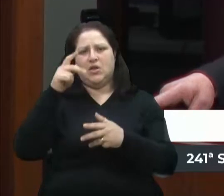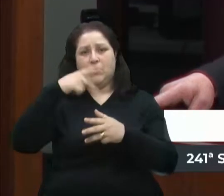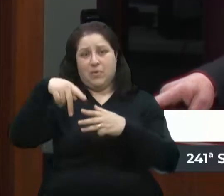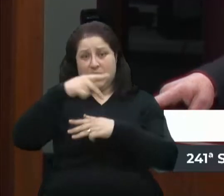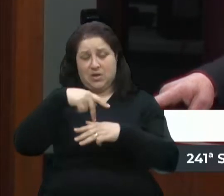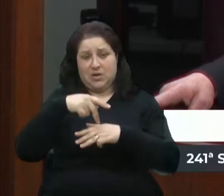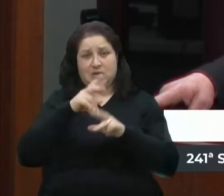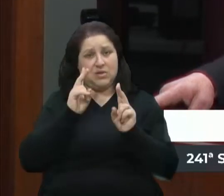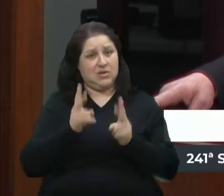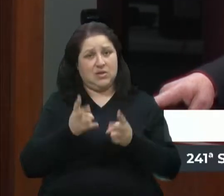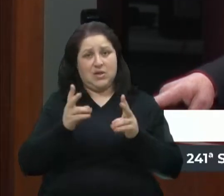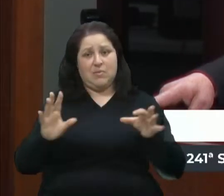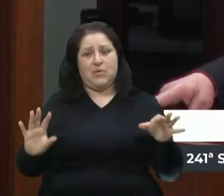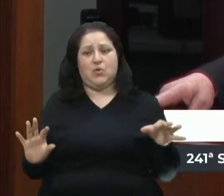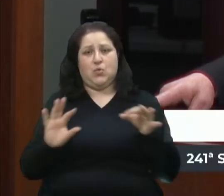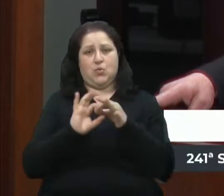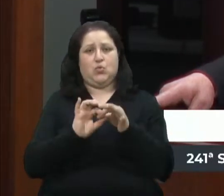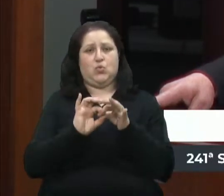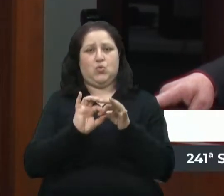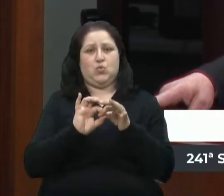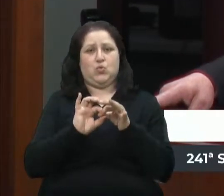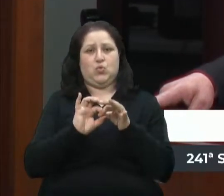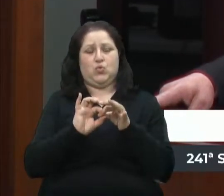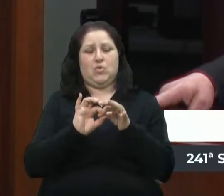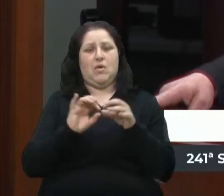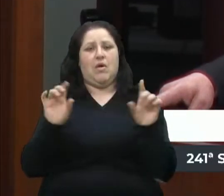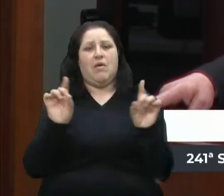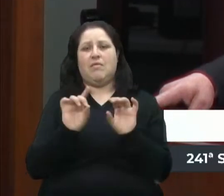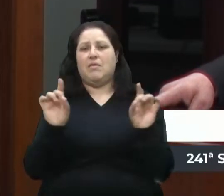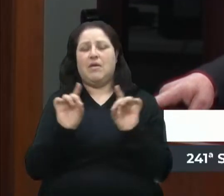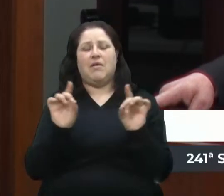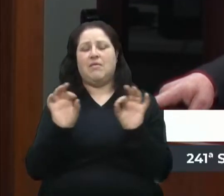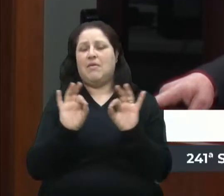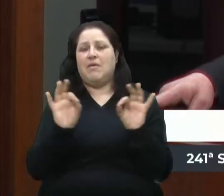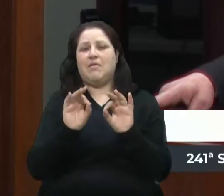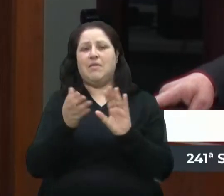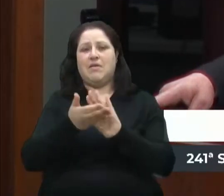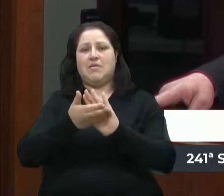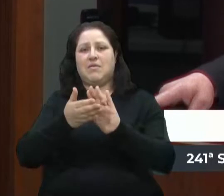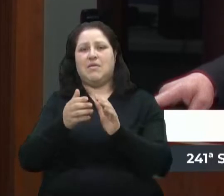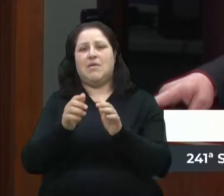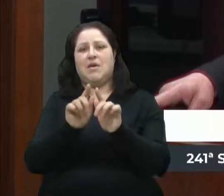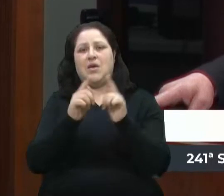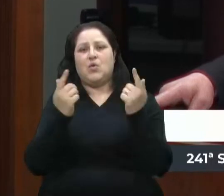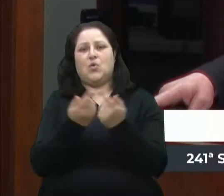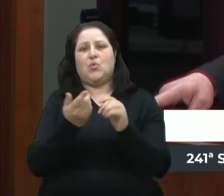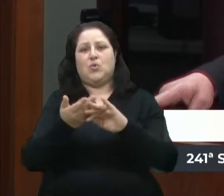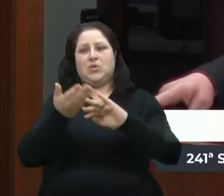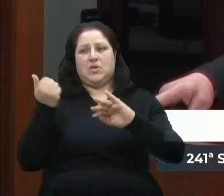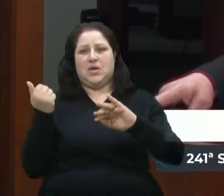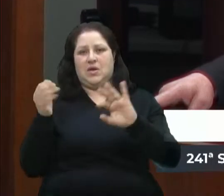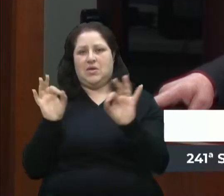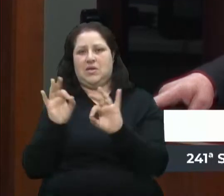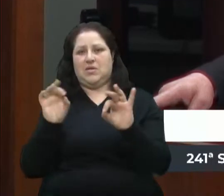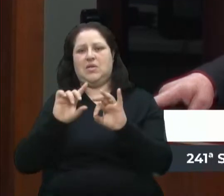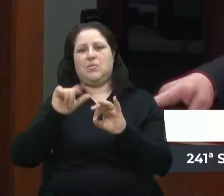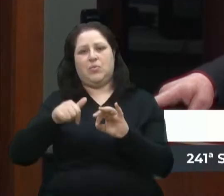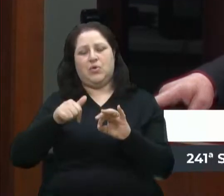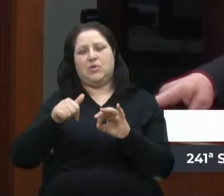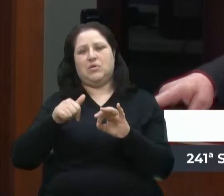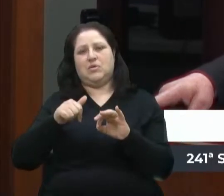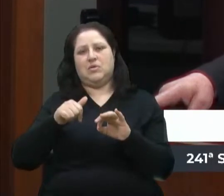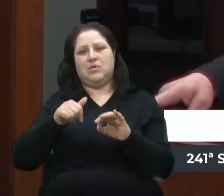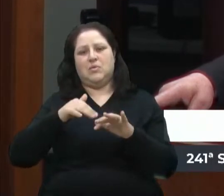permaneçam unidos. Não saiam dos grupos depois que tudo isso passar. Continuem